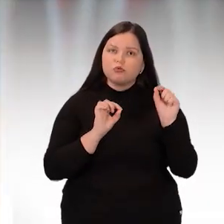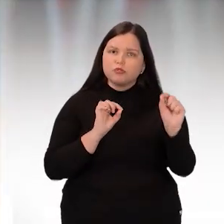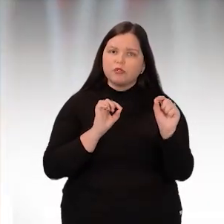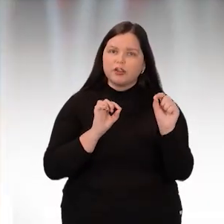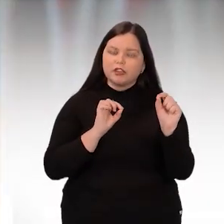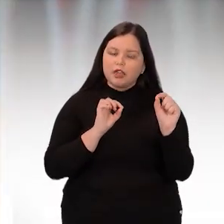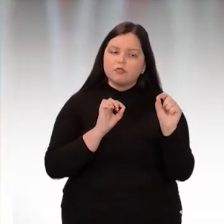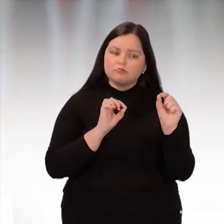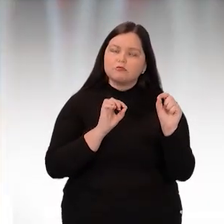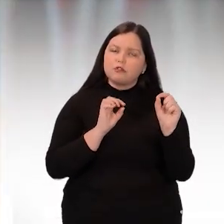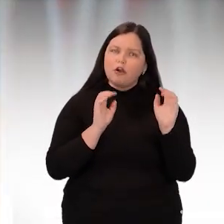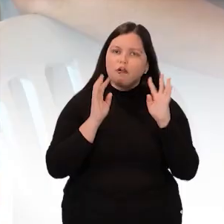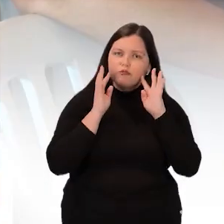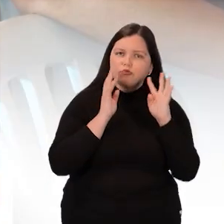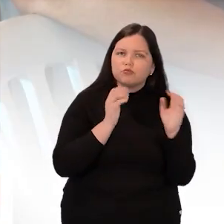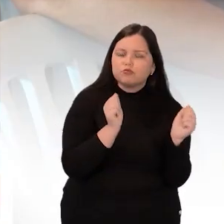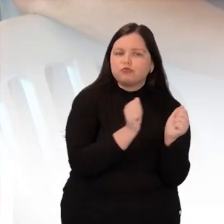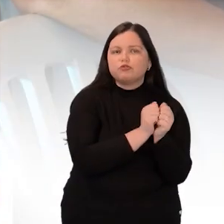essa proximidade.